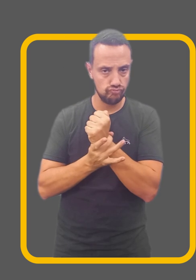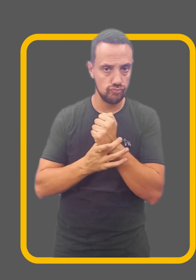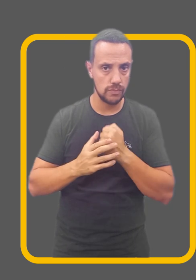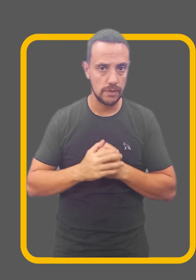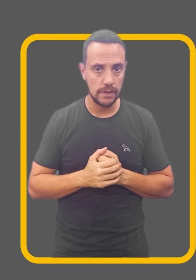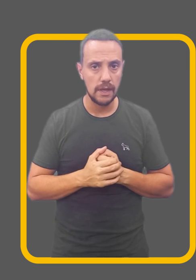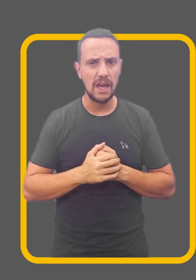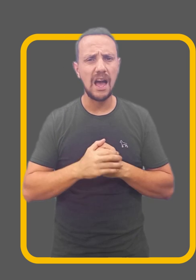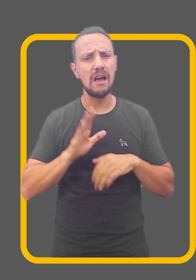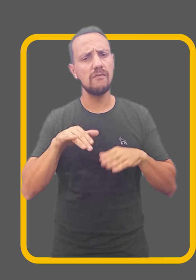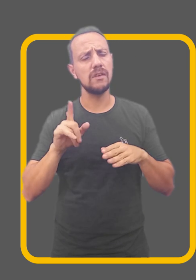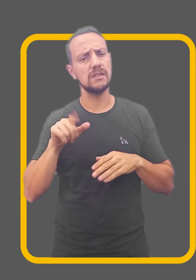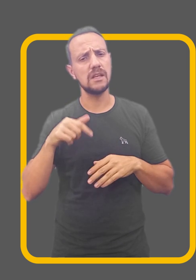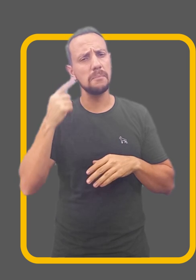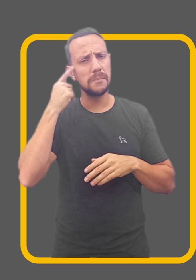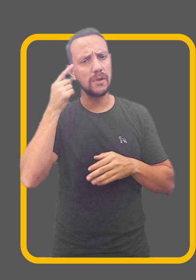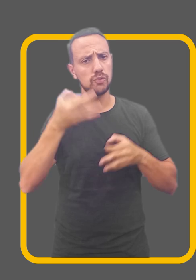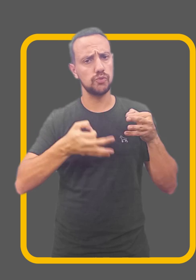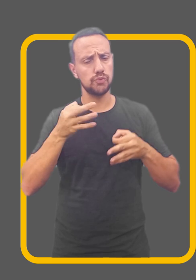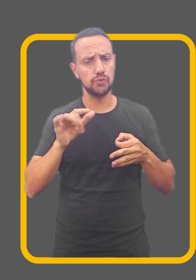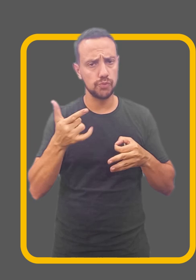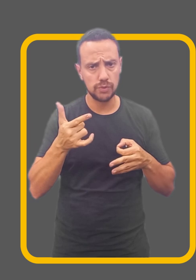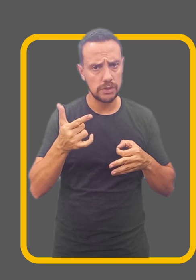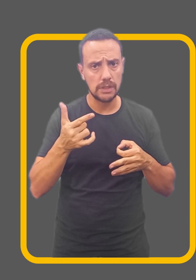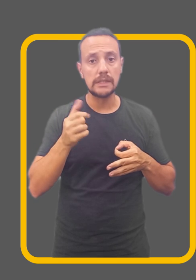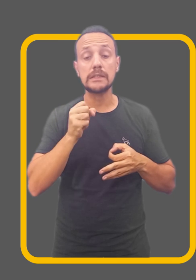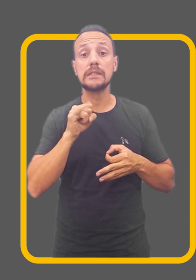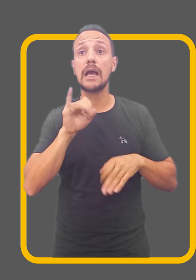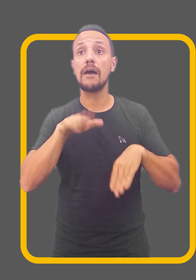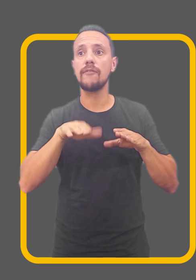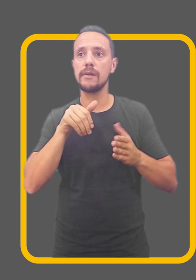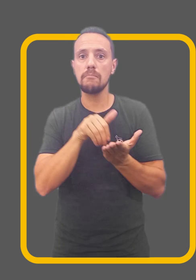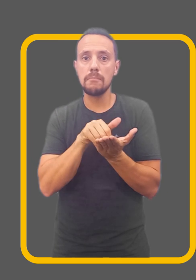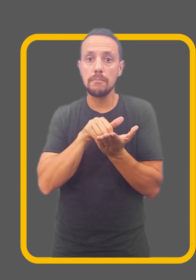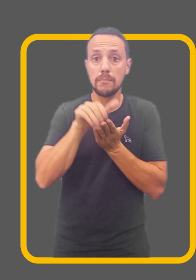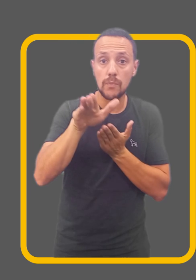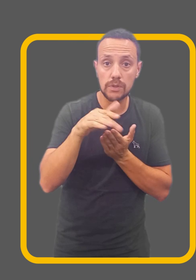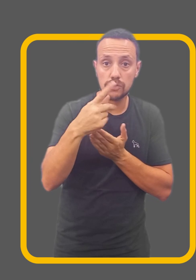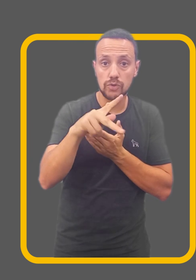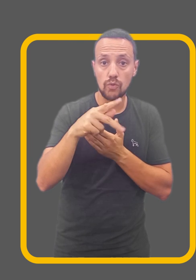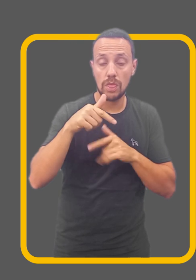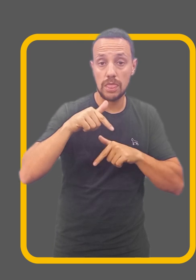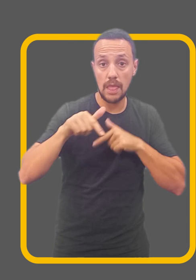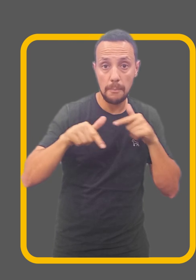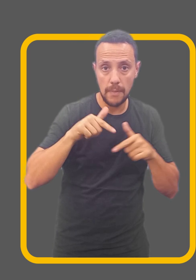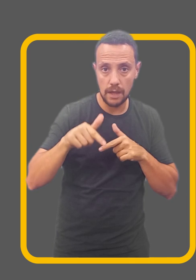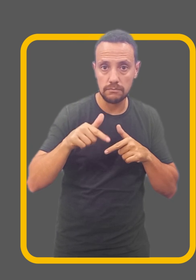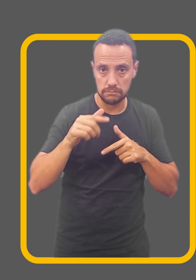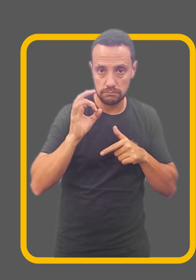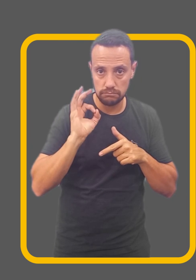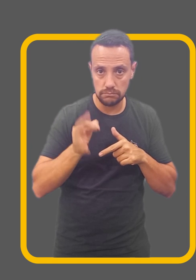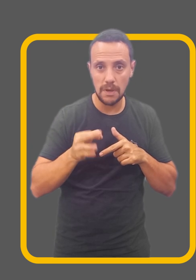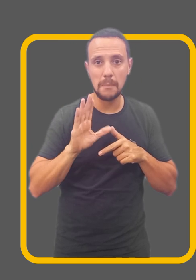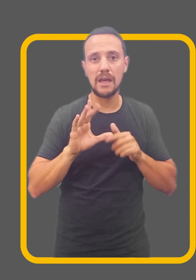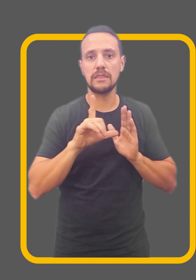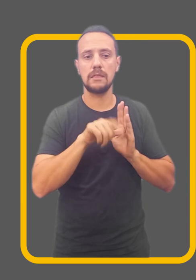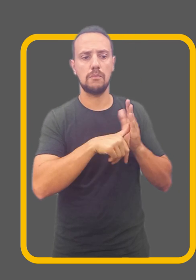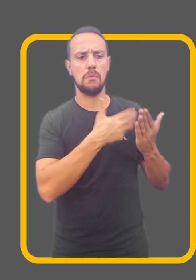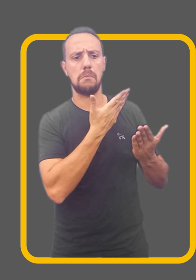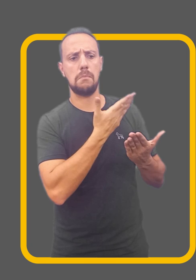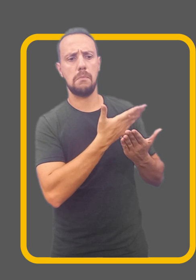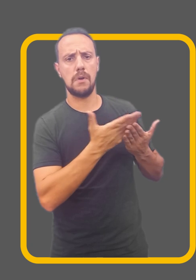Seria muito injusto pensar, por exemplo, que você foi demitido do seu trabalho e imediatamente